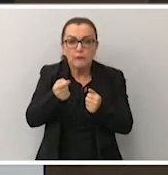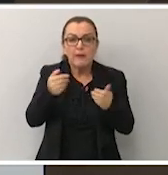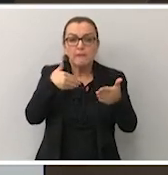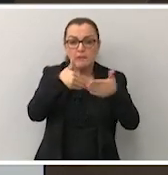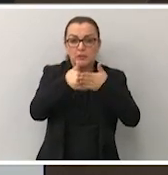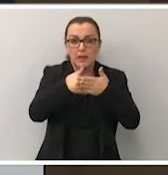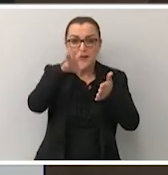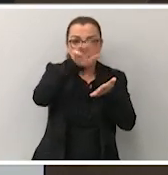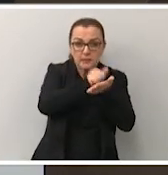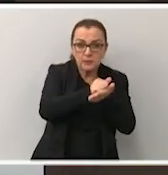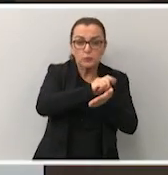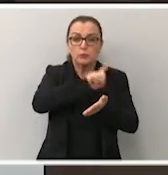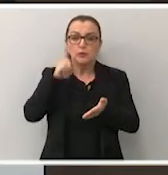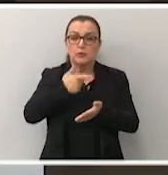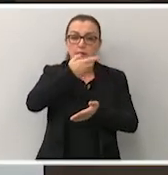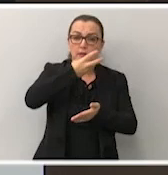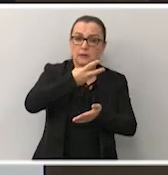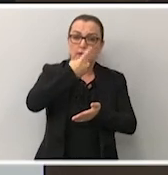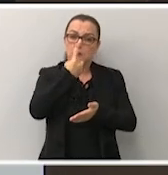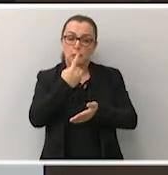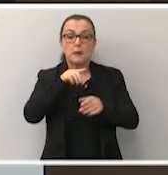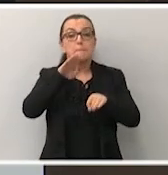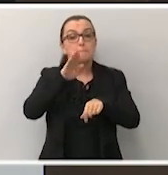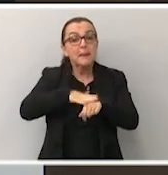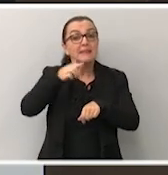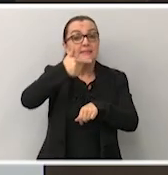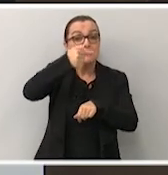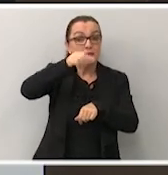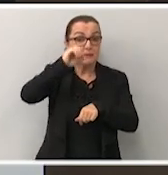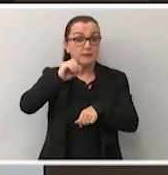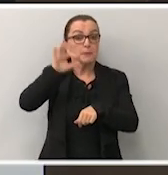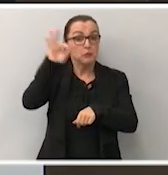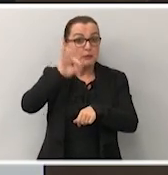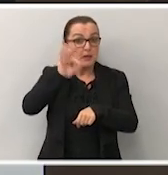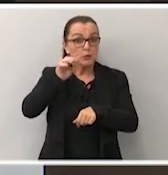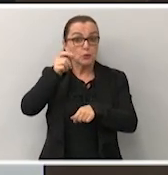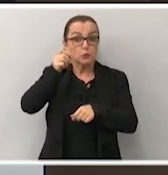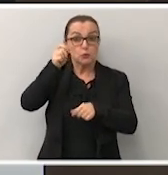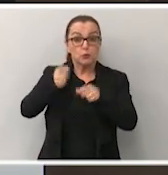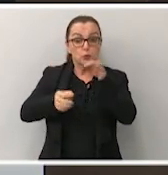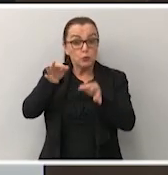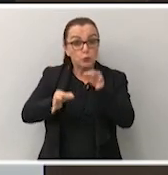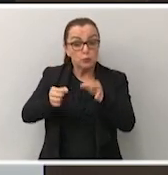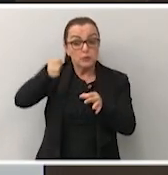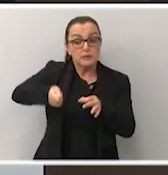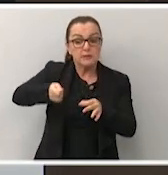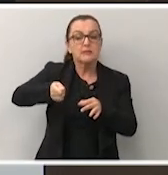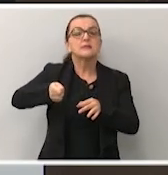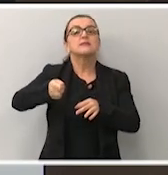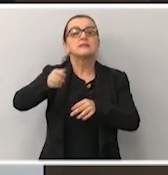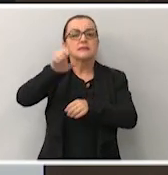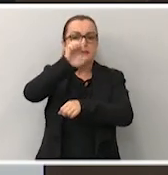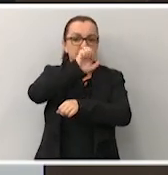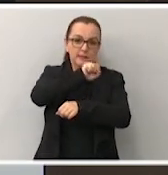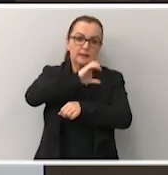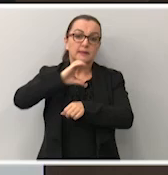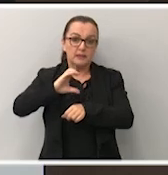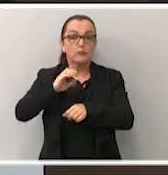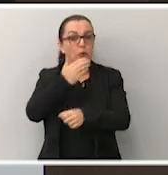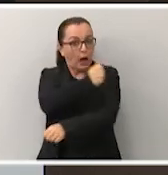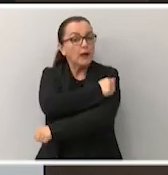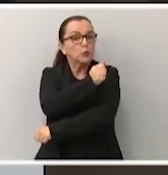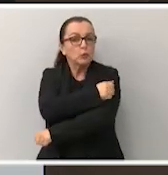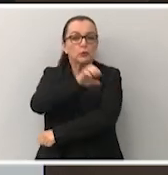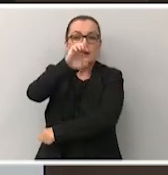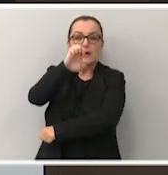aqui, dia 31. Mais de 70% dos juízes de Santa Catarina foram alunos da ESMESC. É uma